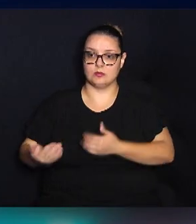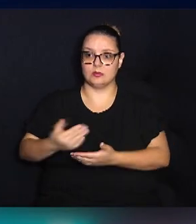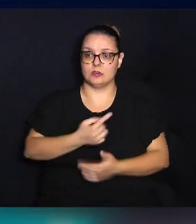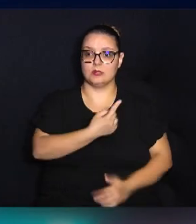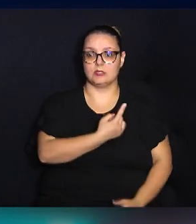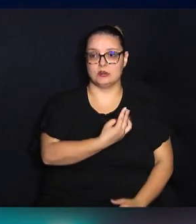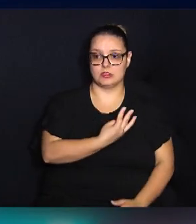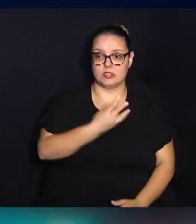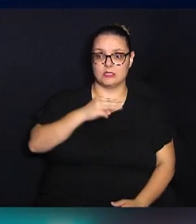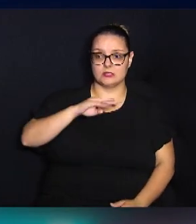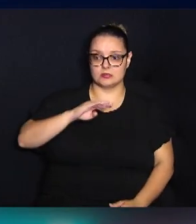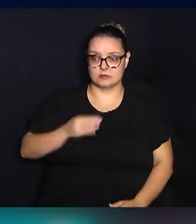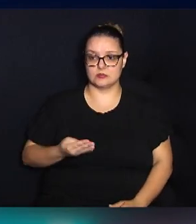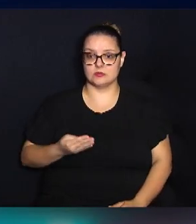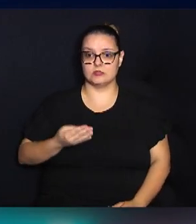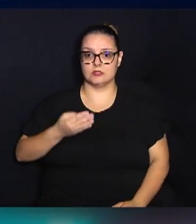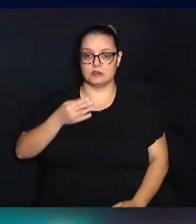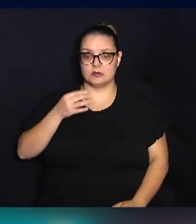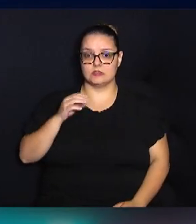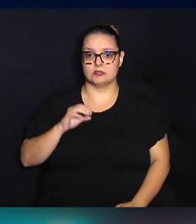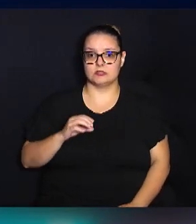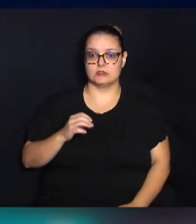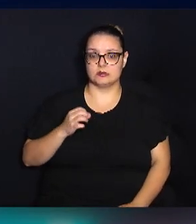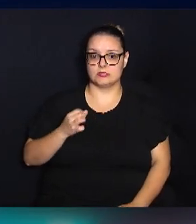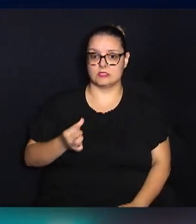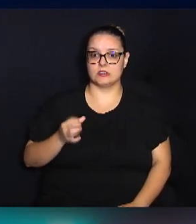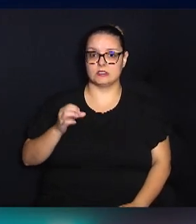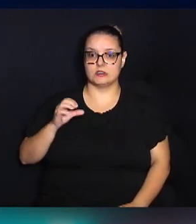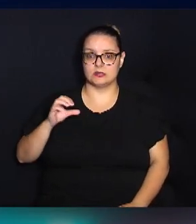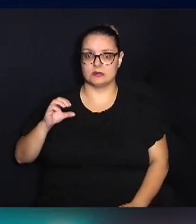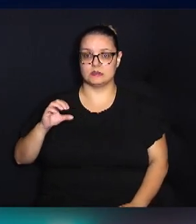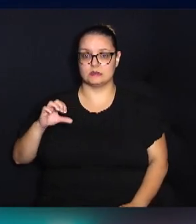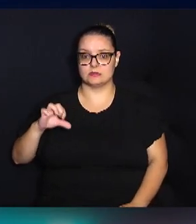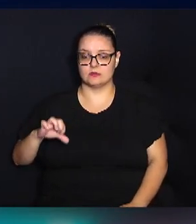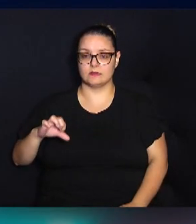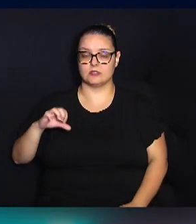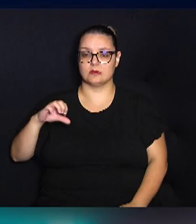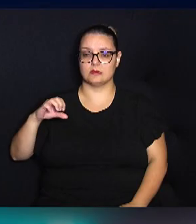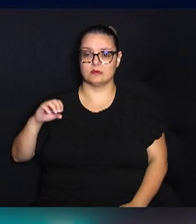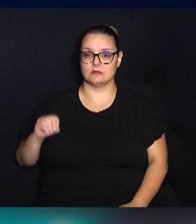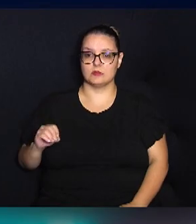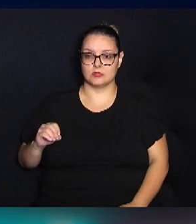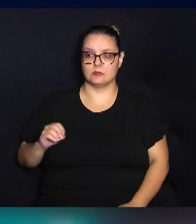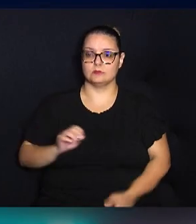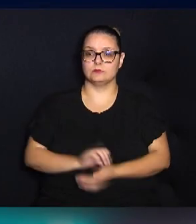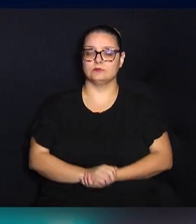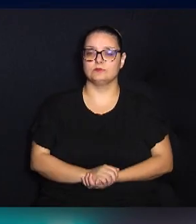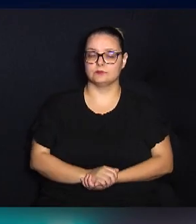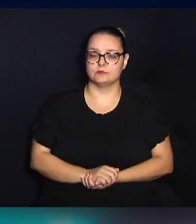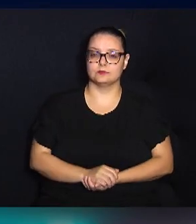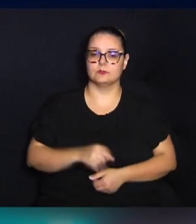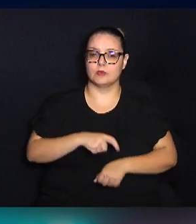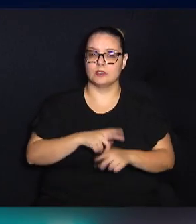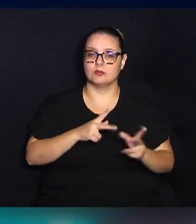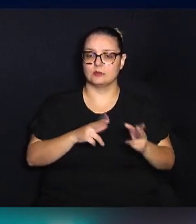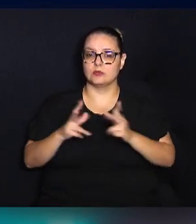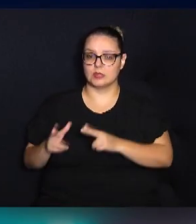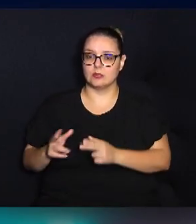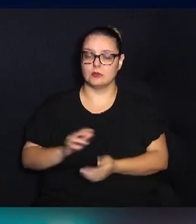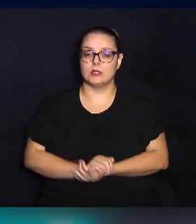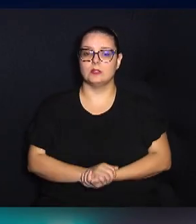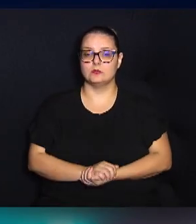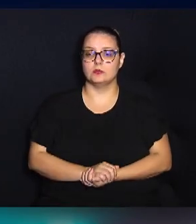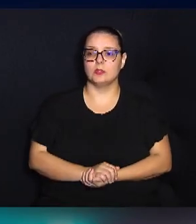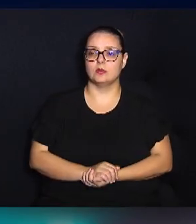,18,6 bilhões contra R$,697,8 bilhões em 2023, no mesmo período. Destaque para o